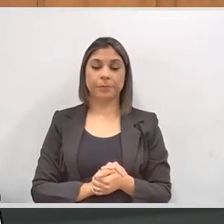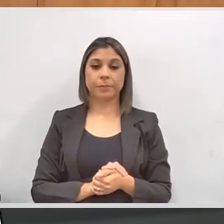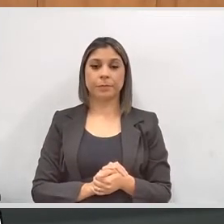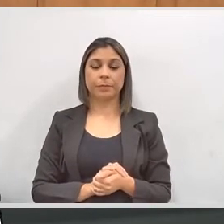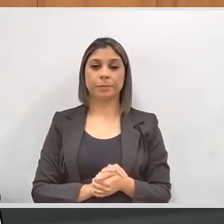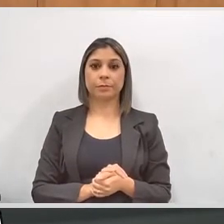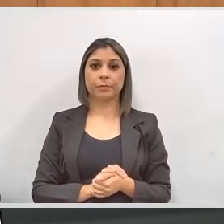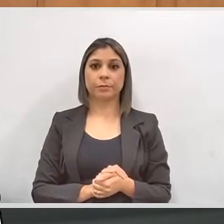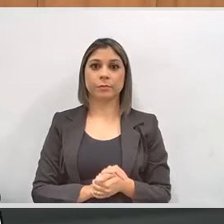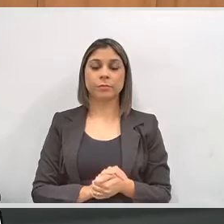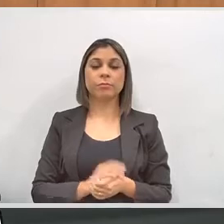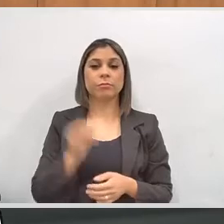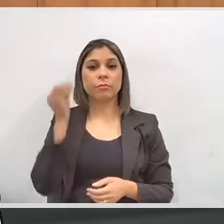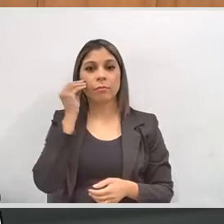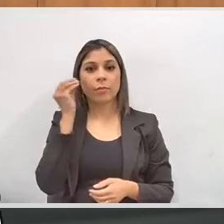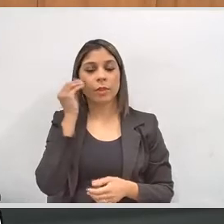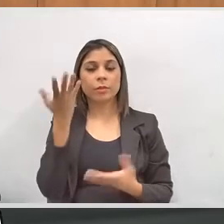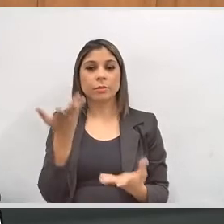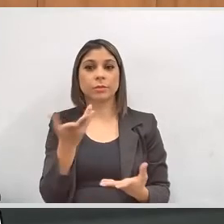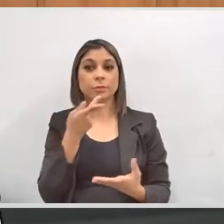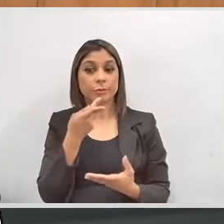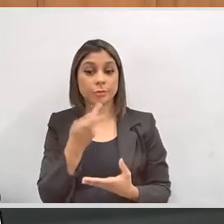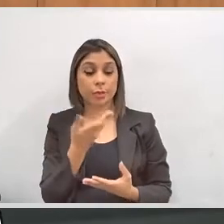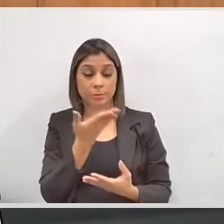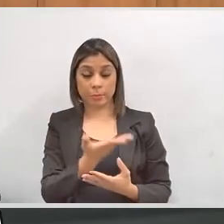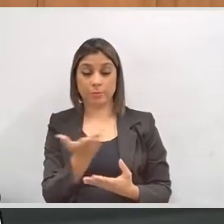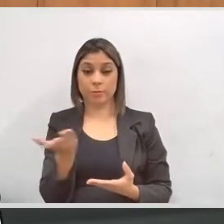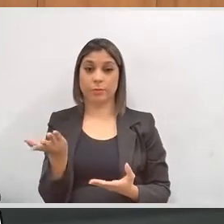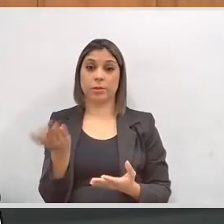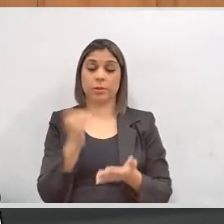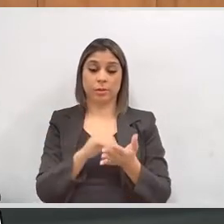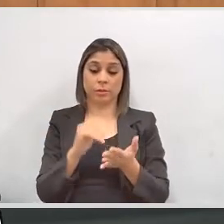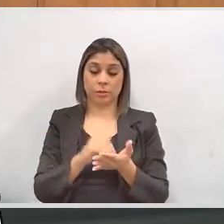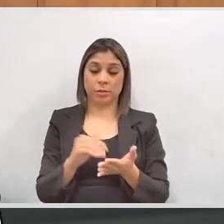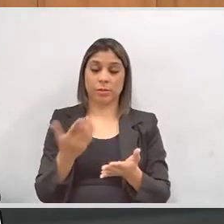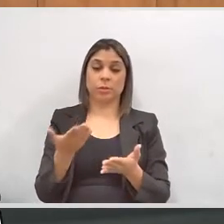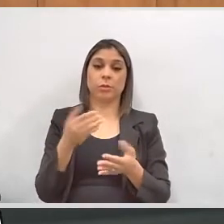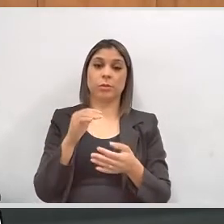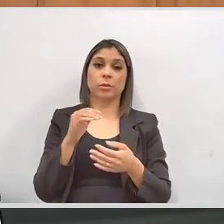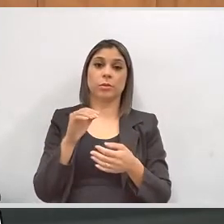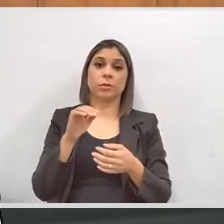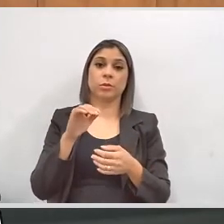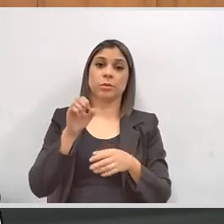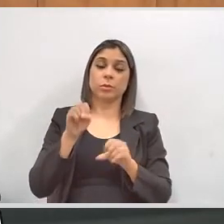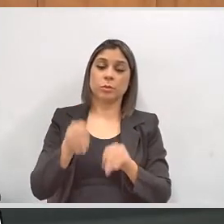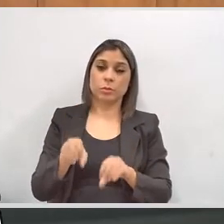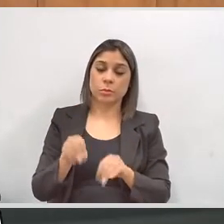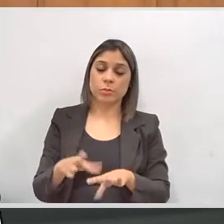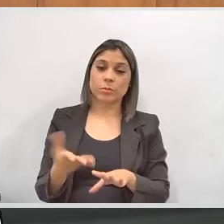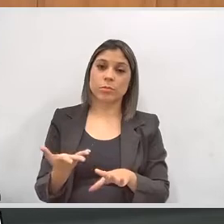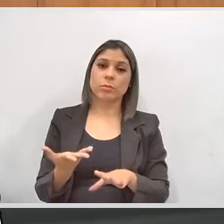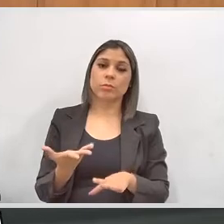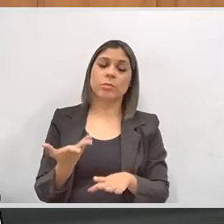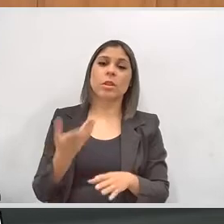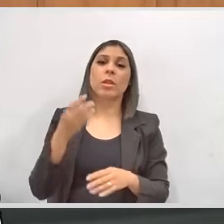seria interessante exortar a Secretaria de Educação seria no sentido de